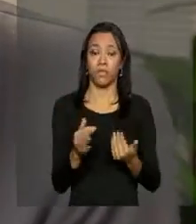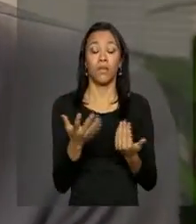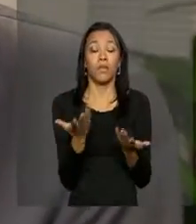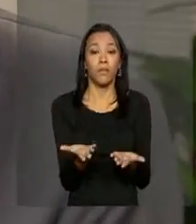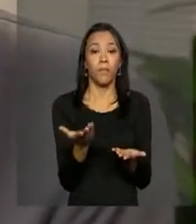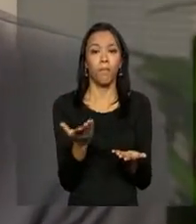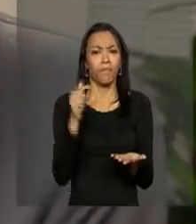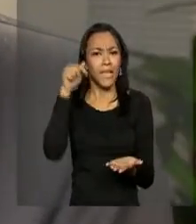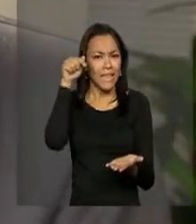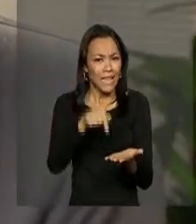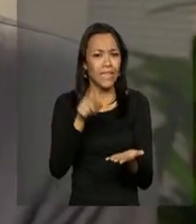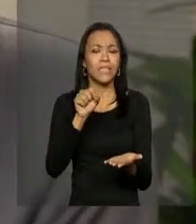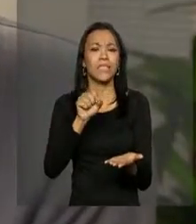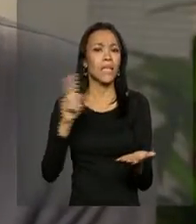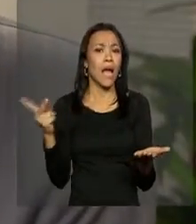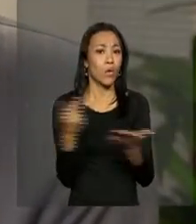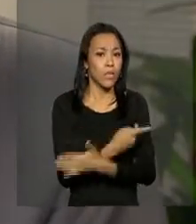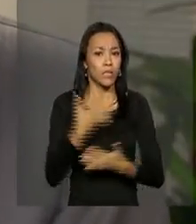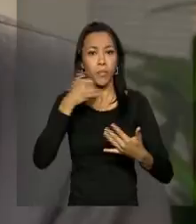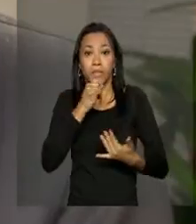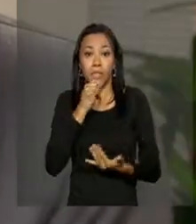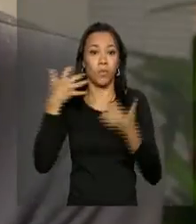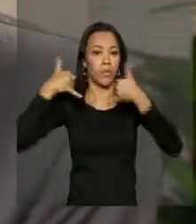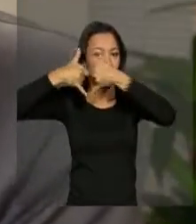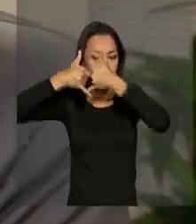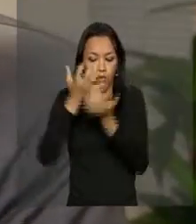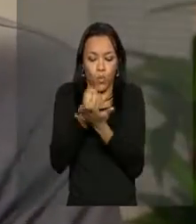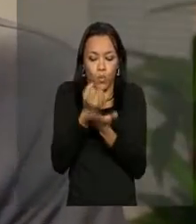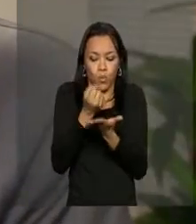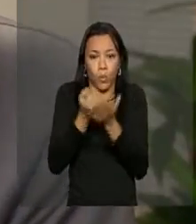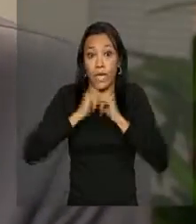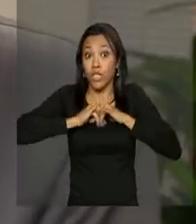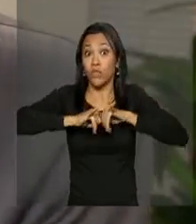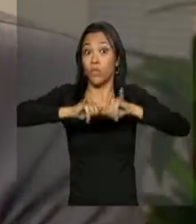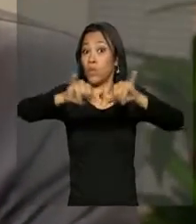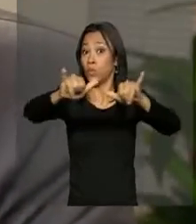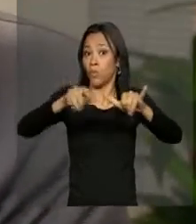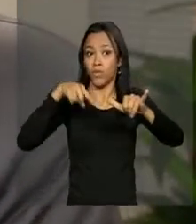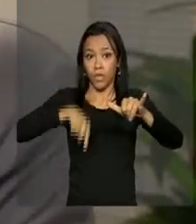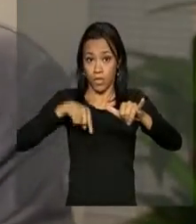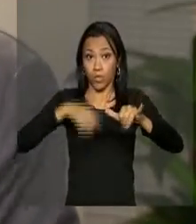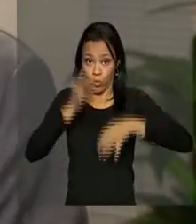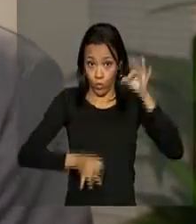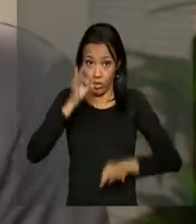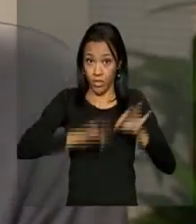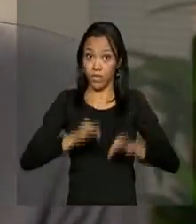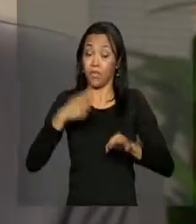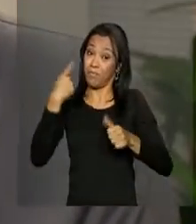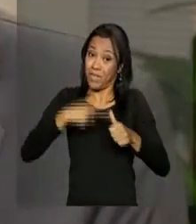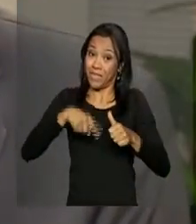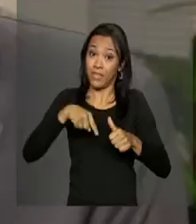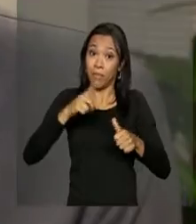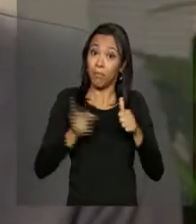caso destas situações de interceptações telefônicas, em que ele liberou o sigilo sem encaminhá-las como manda a lei para o